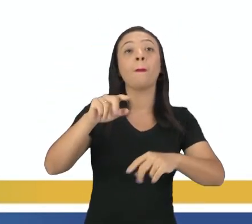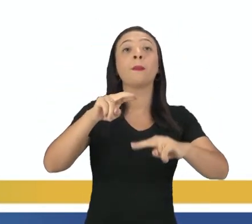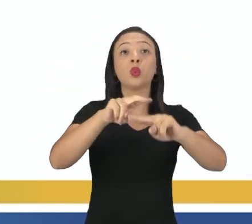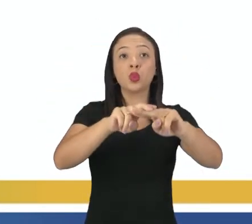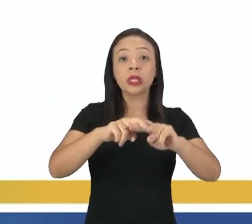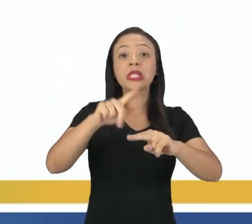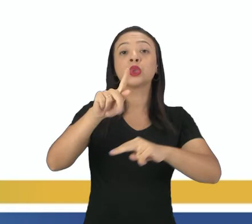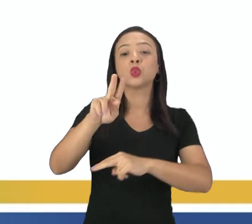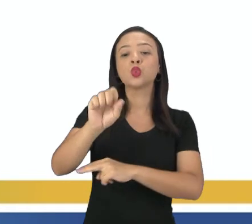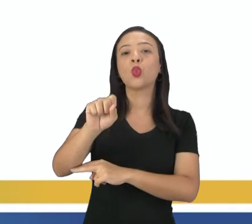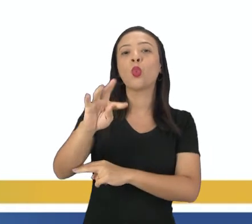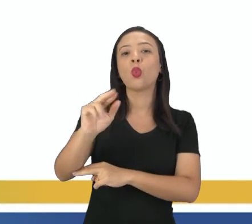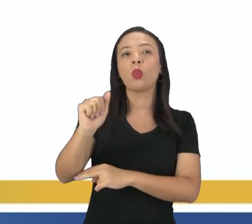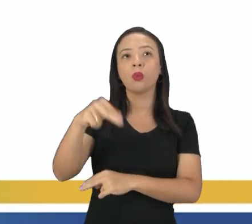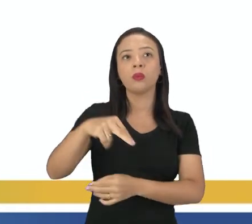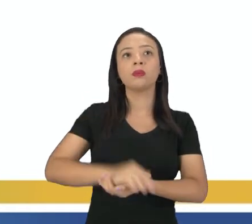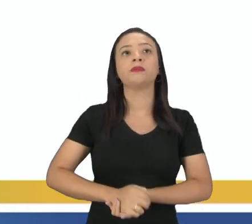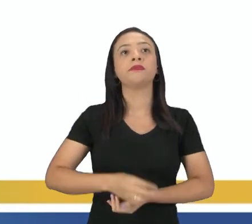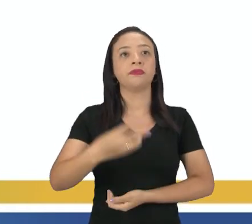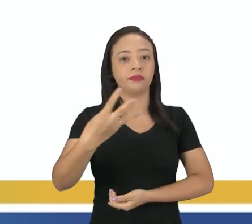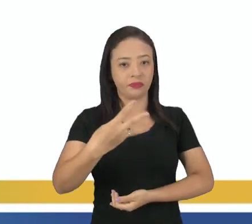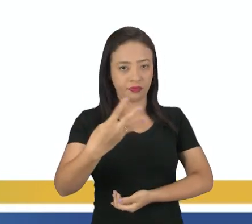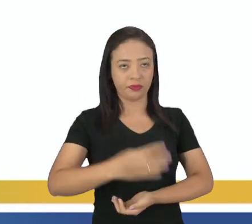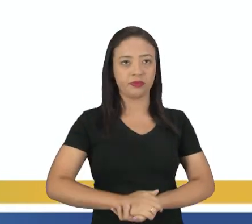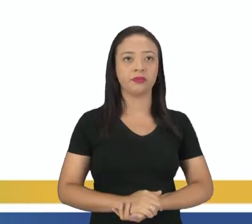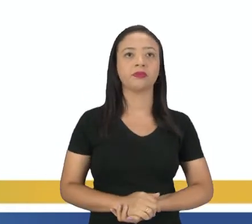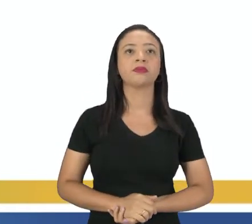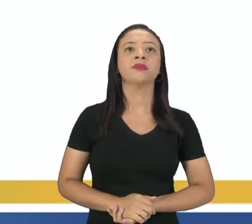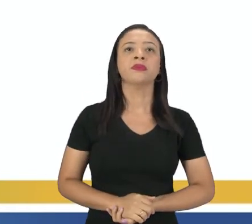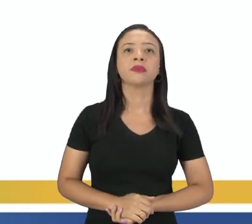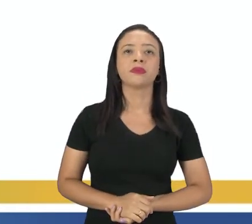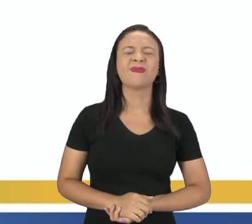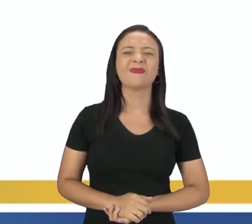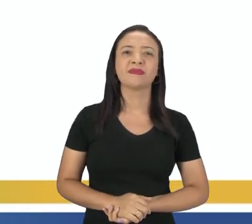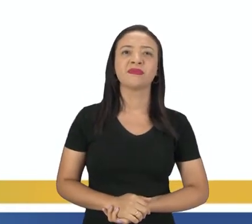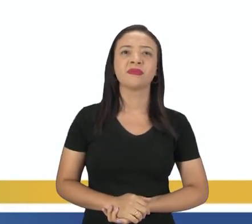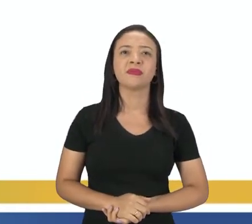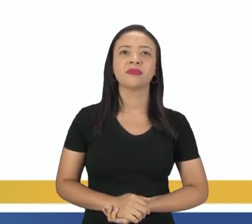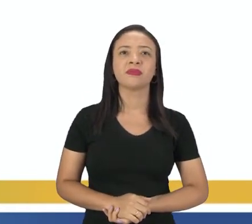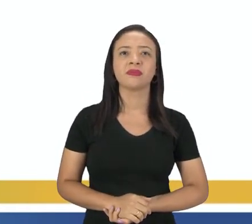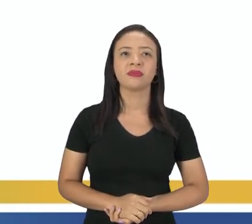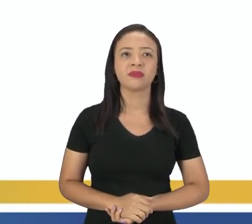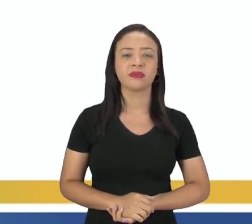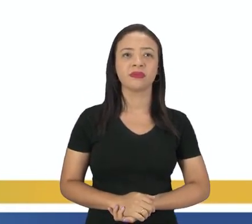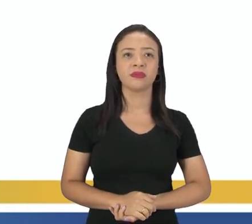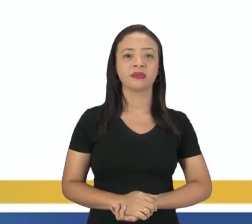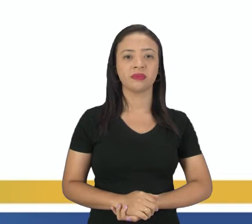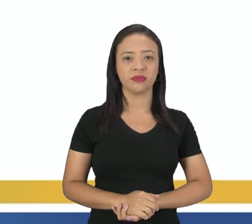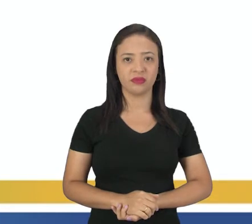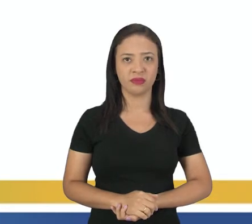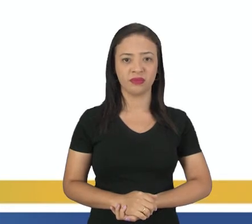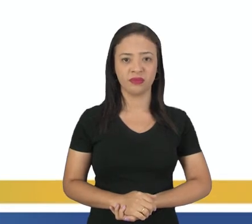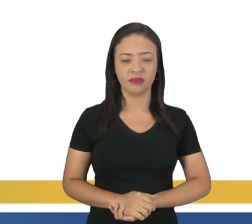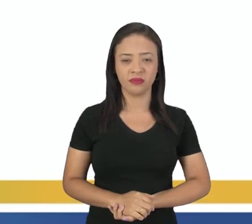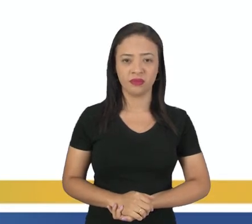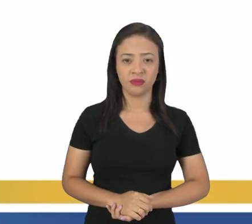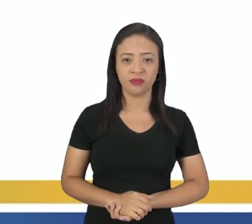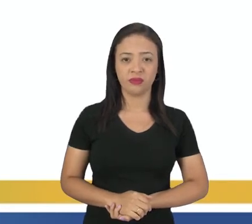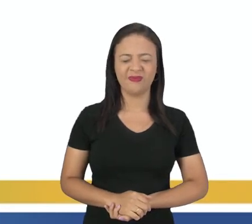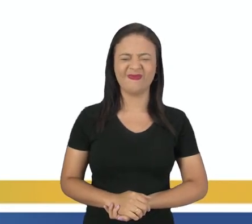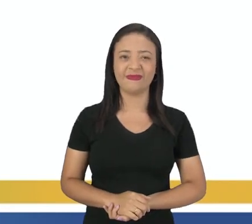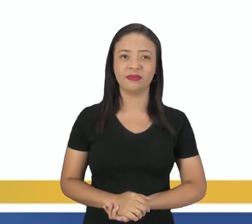tá? Três ali. A ellos, rugar al partiz. Né?